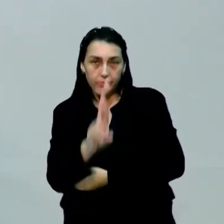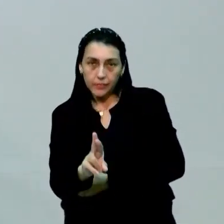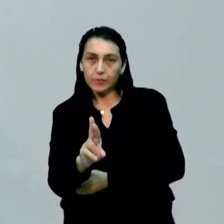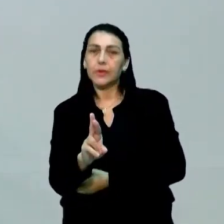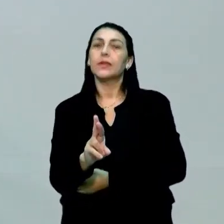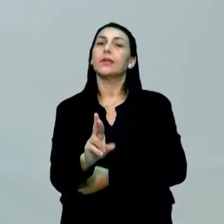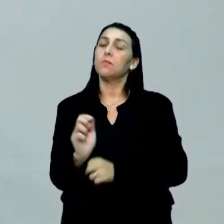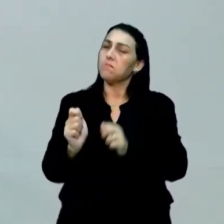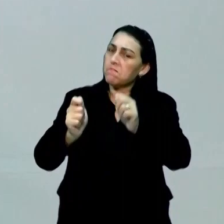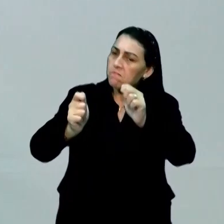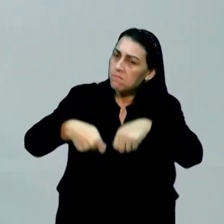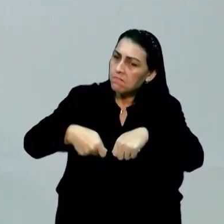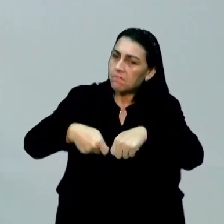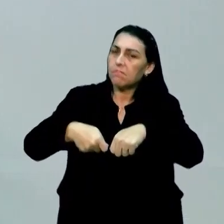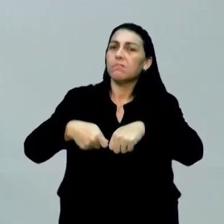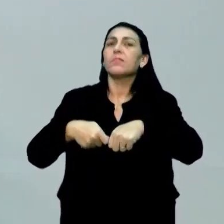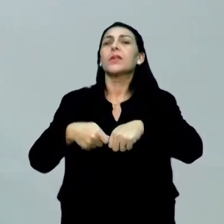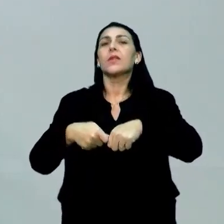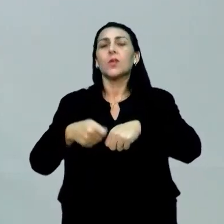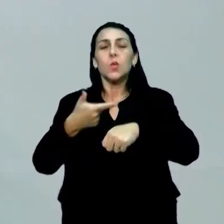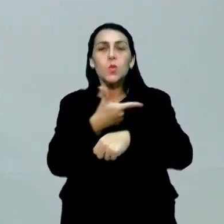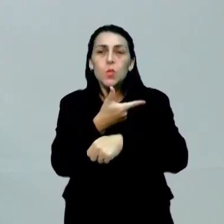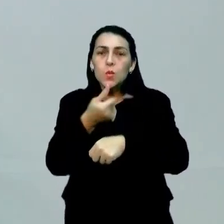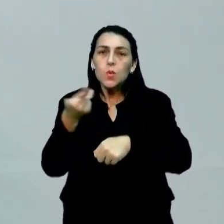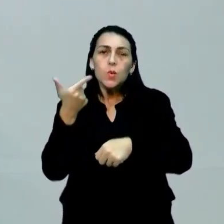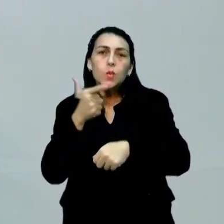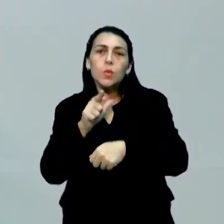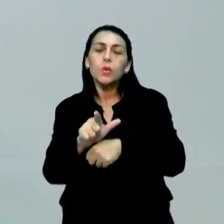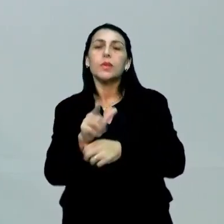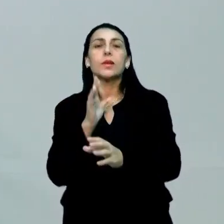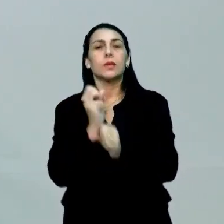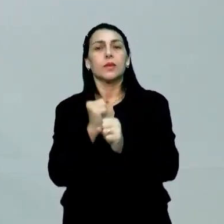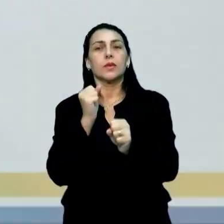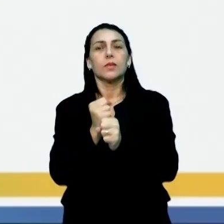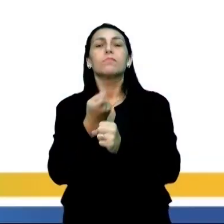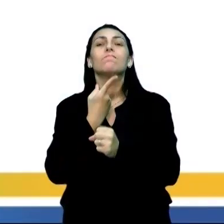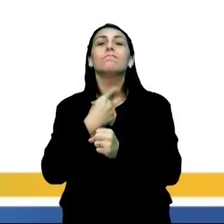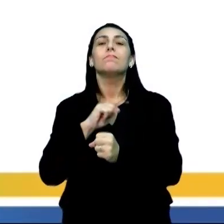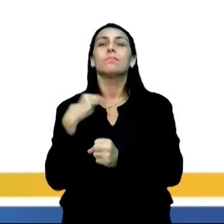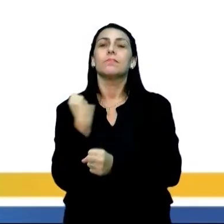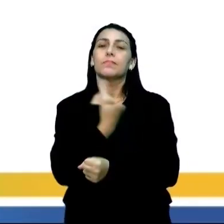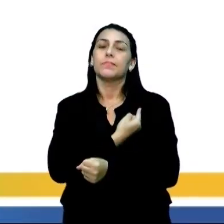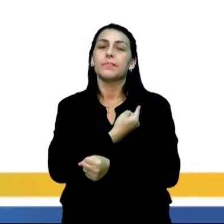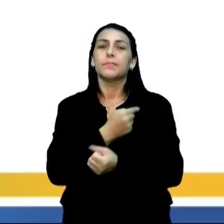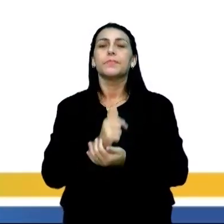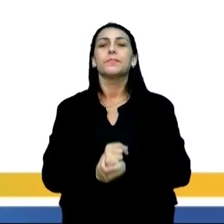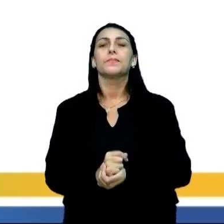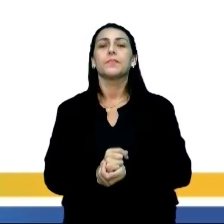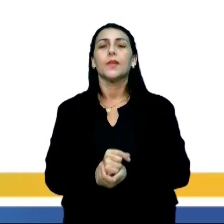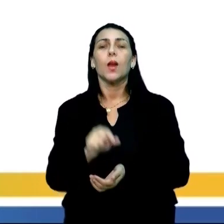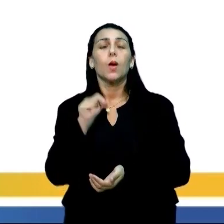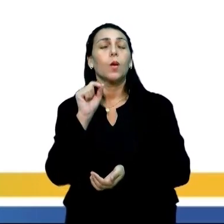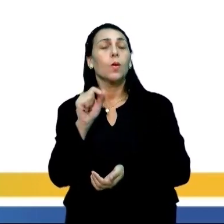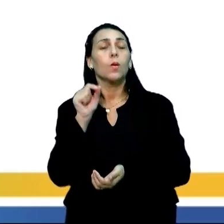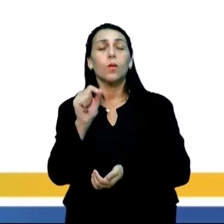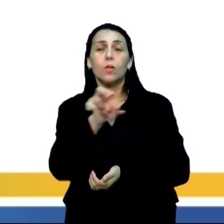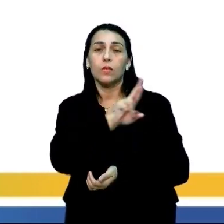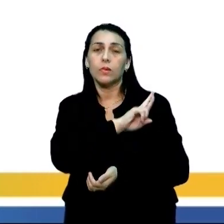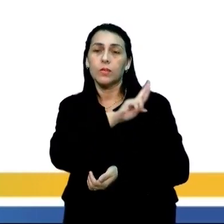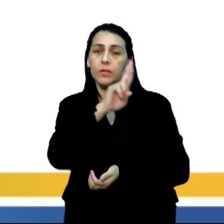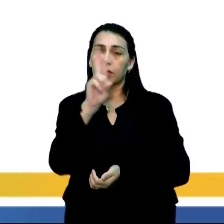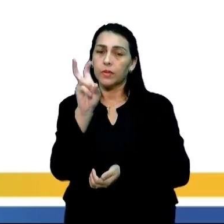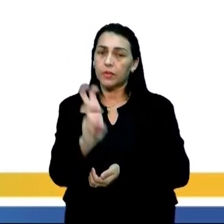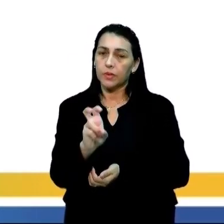você tem a possibilidade de tirar os duzentos pontos, né? Que é o que nós desejamos. Então, o que diz a competência número